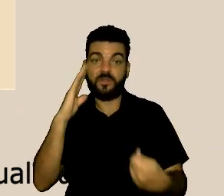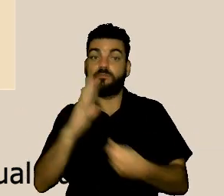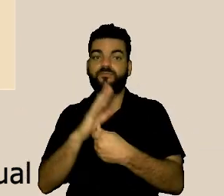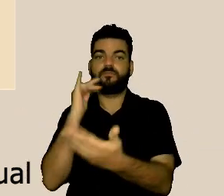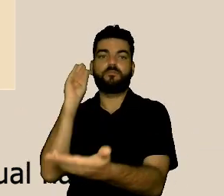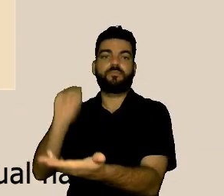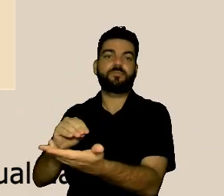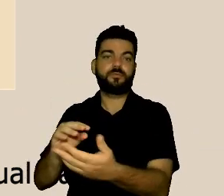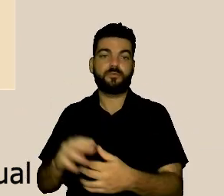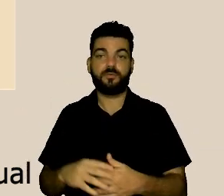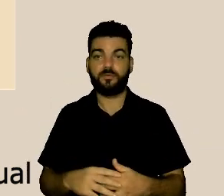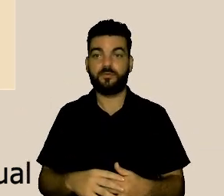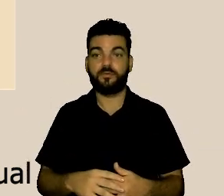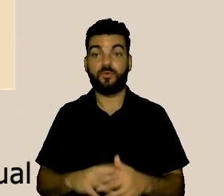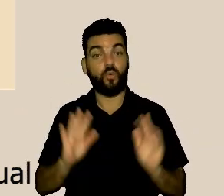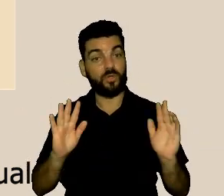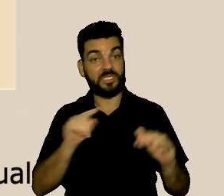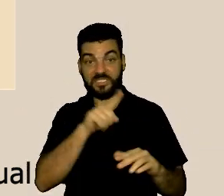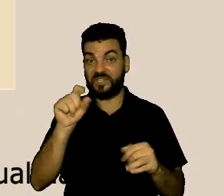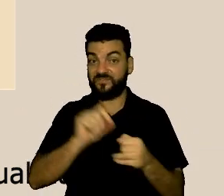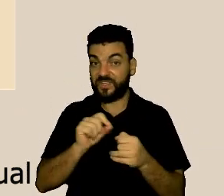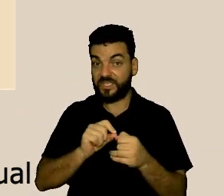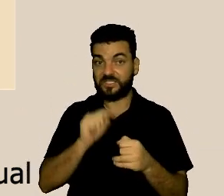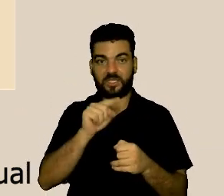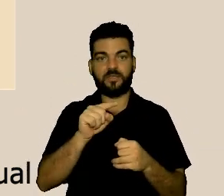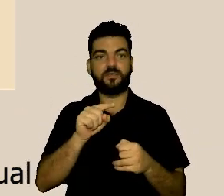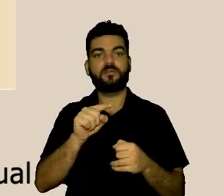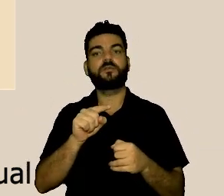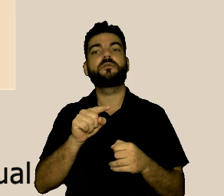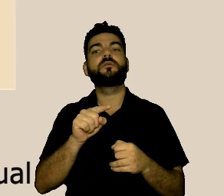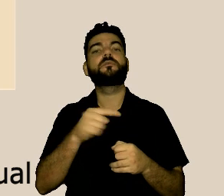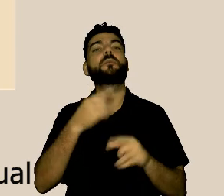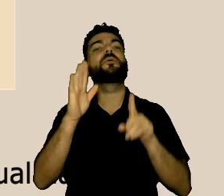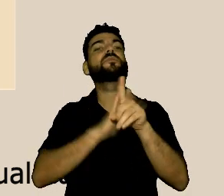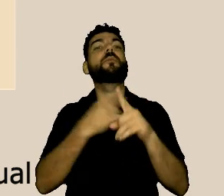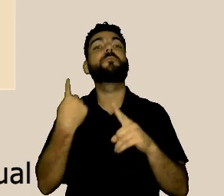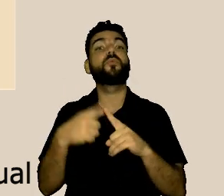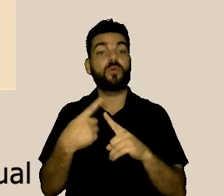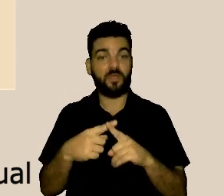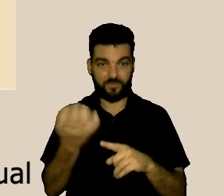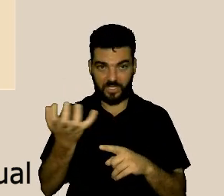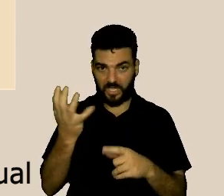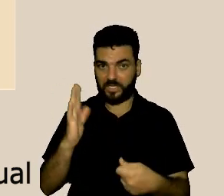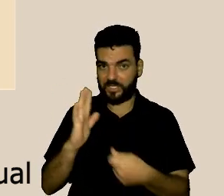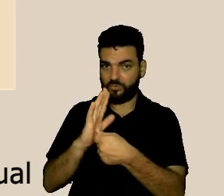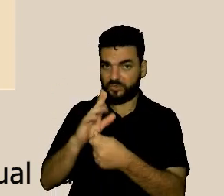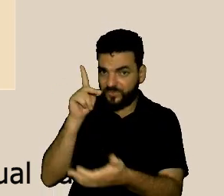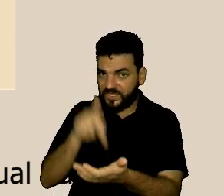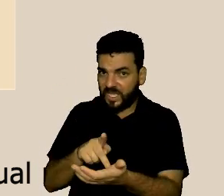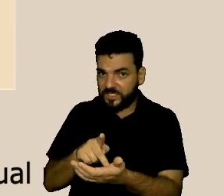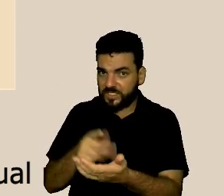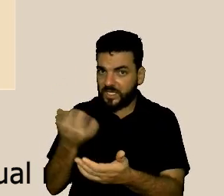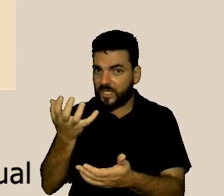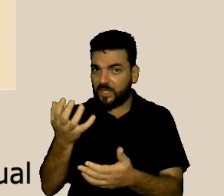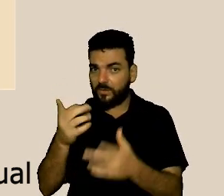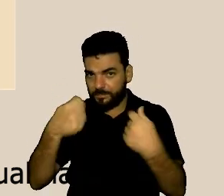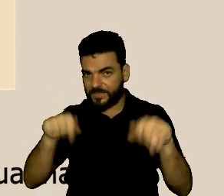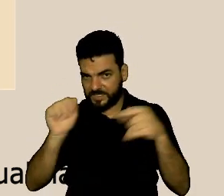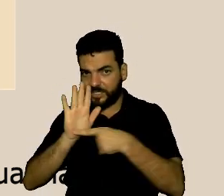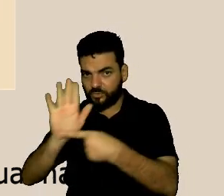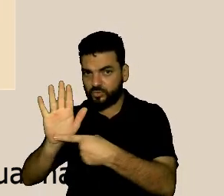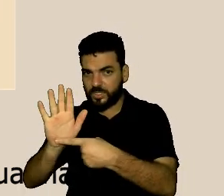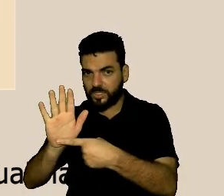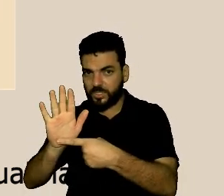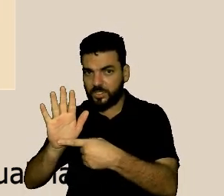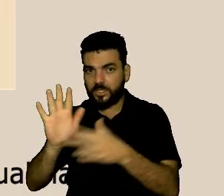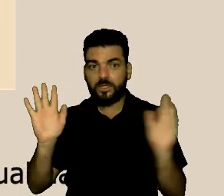eu falei se ele fez ali a gente vai ter que perguntar para ele se ele quer fazer aquela denúncia se ele precisa porque